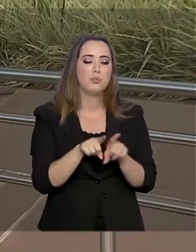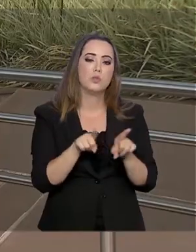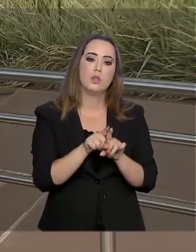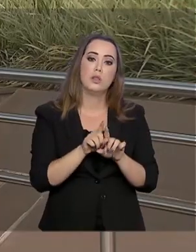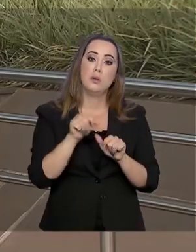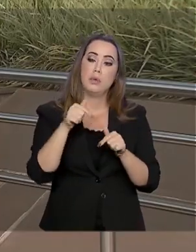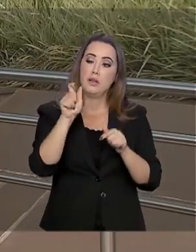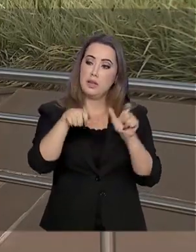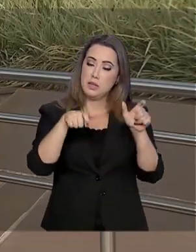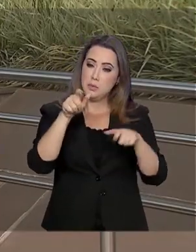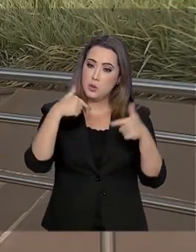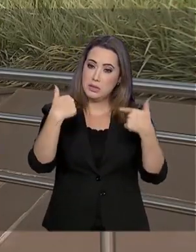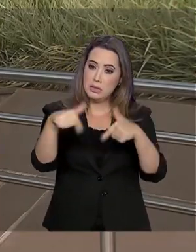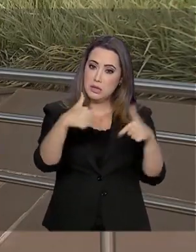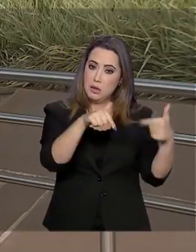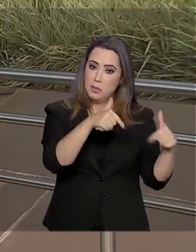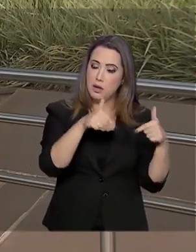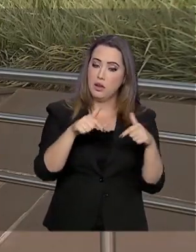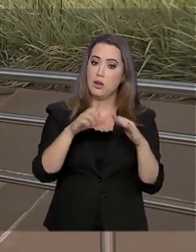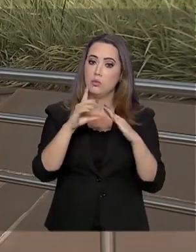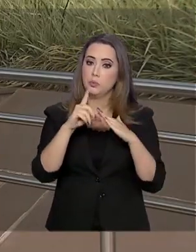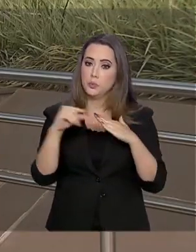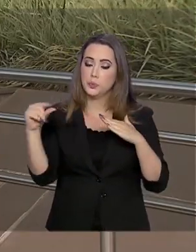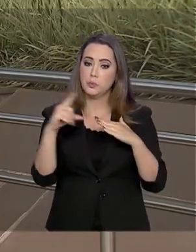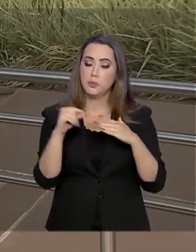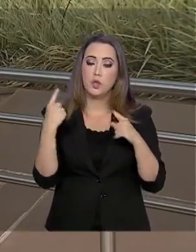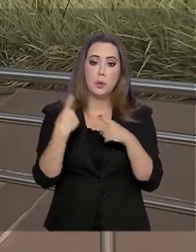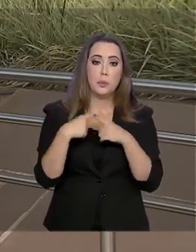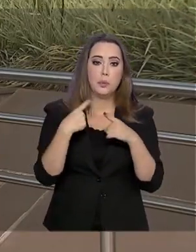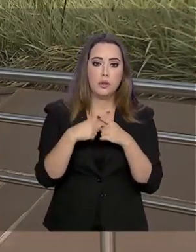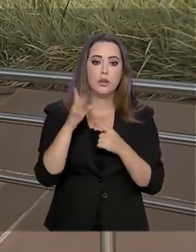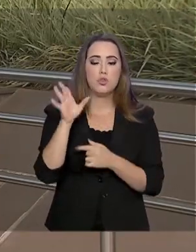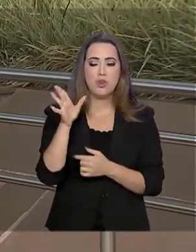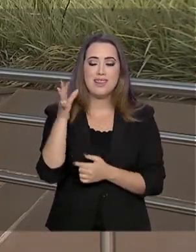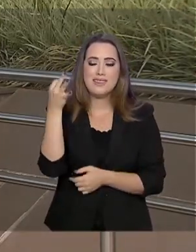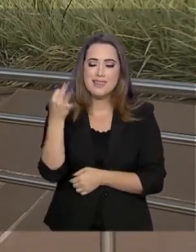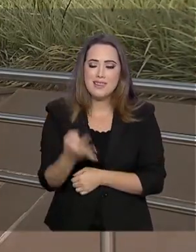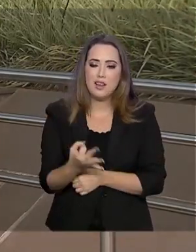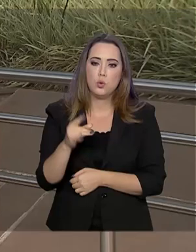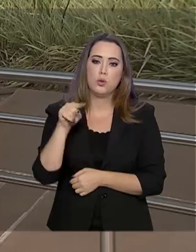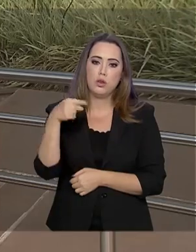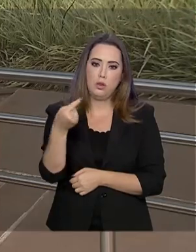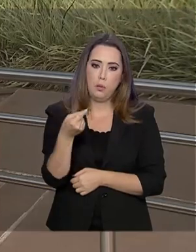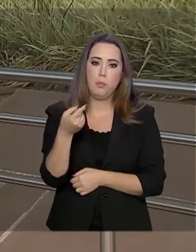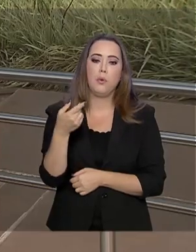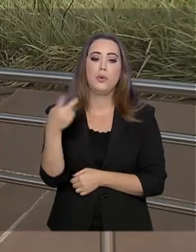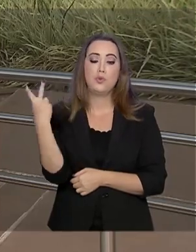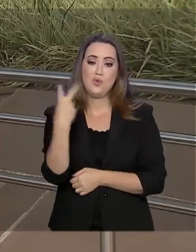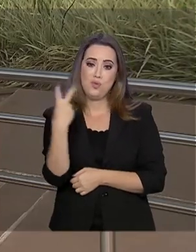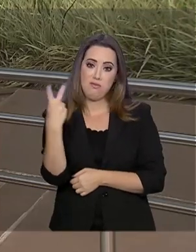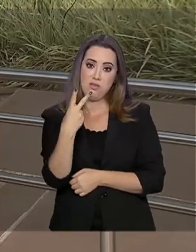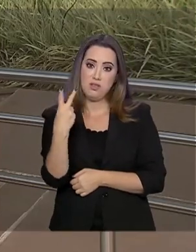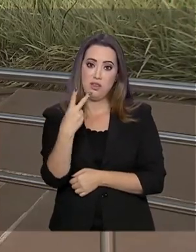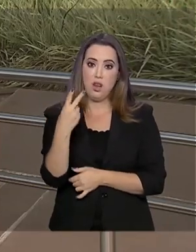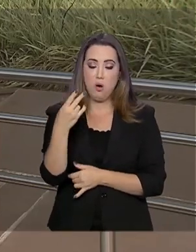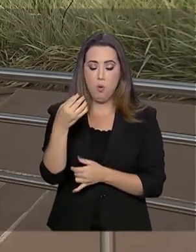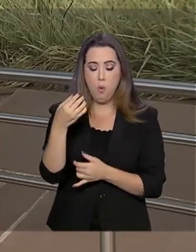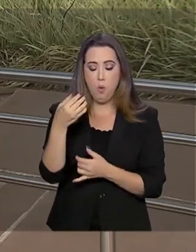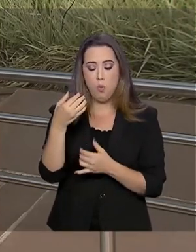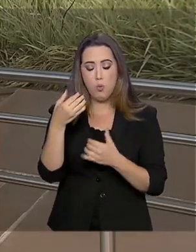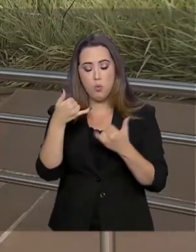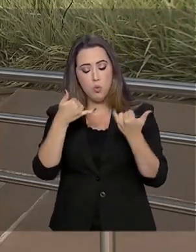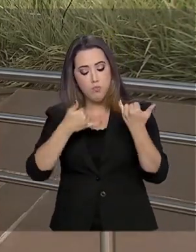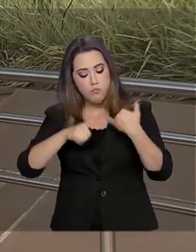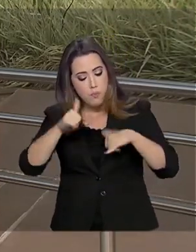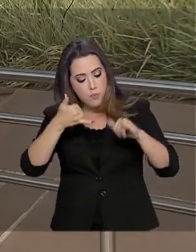dos servidores do Palácio do Planalto. Isso porque foi confirmado, após exame de contraprova, que o secretário de